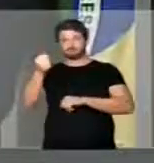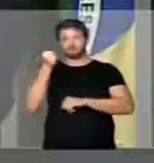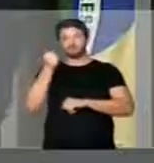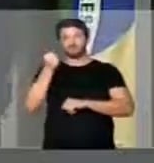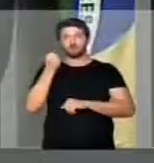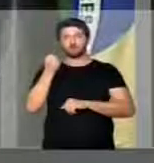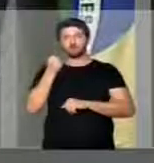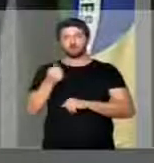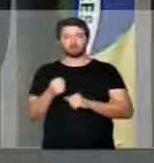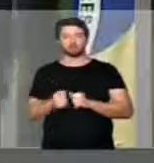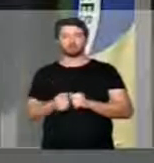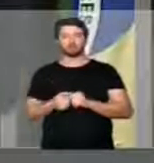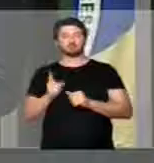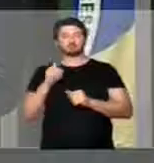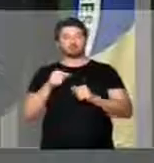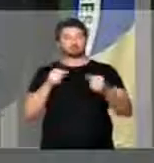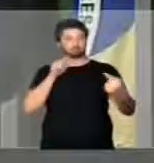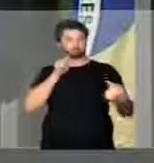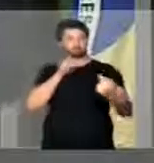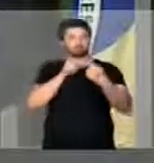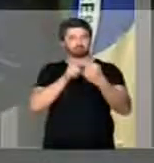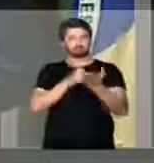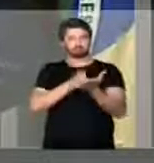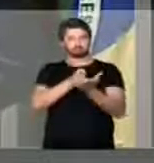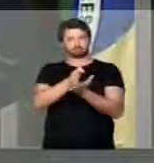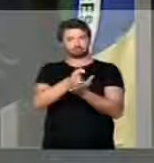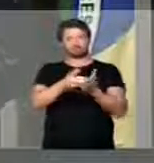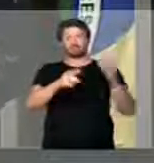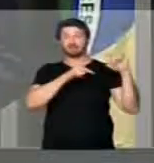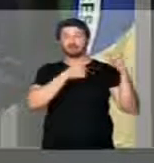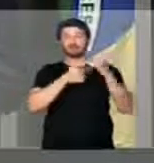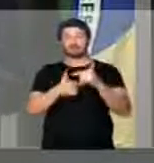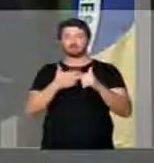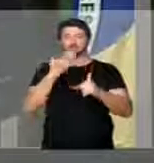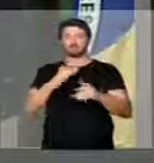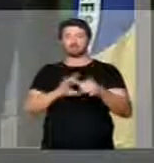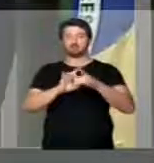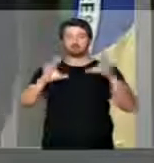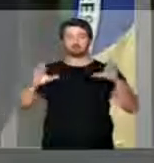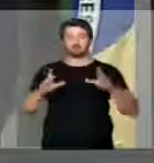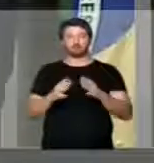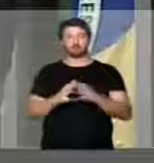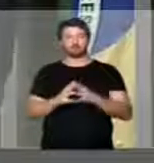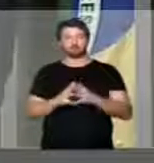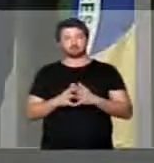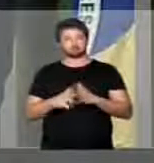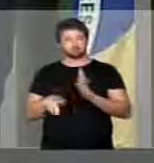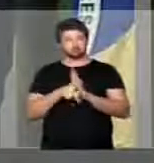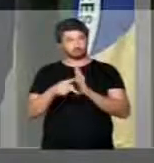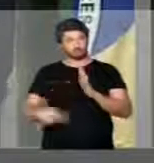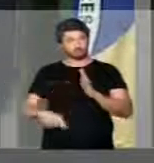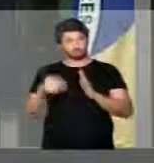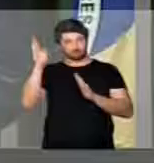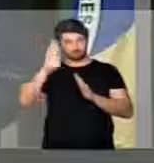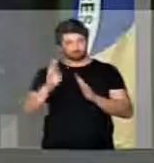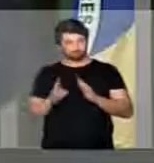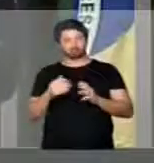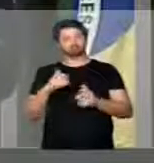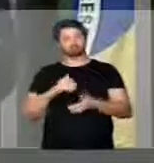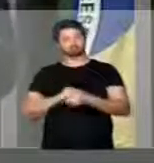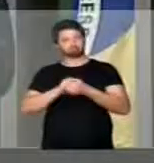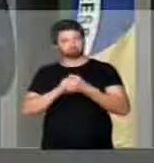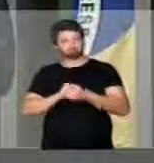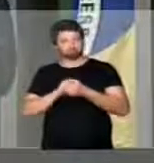por critérios de alinhamento com a tradição democrática e diplomática brasileira. E saúdo